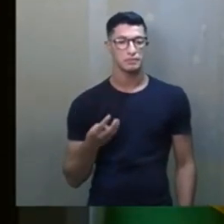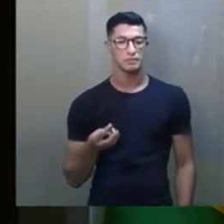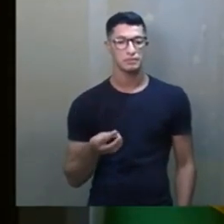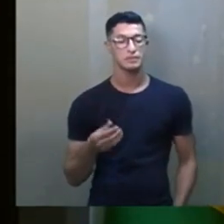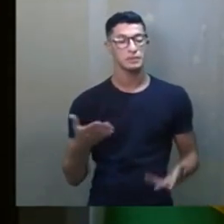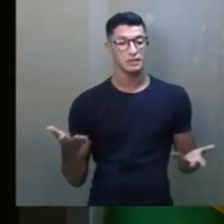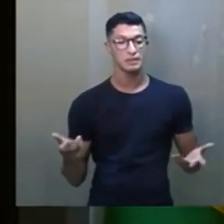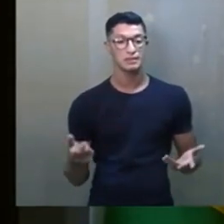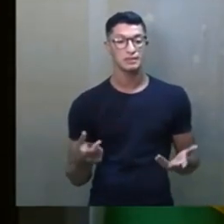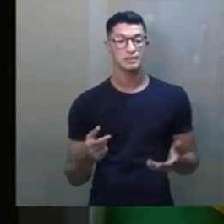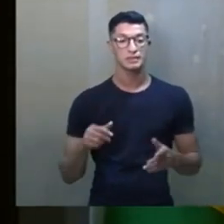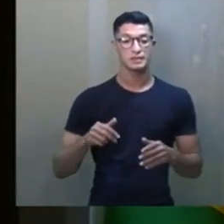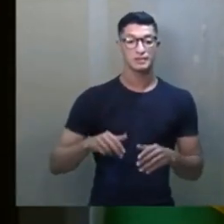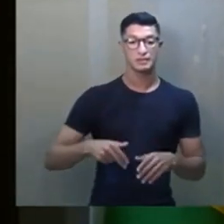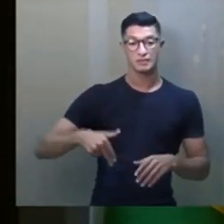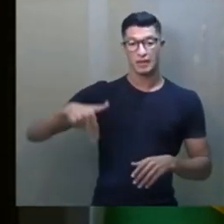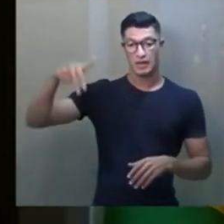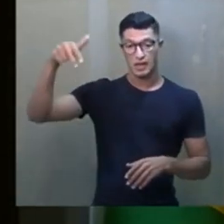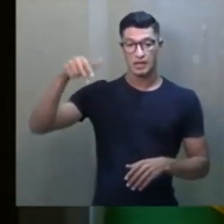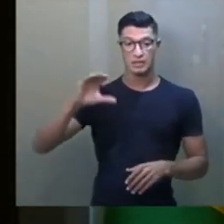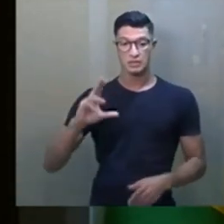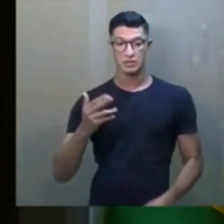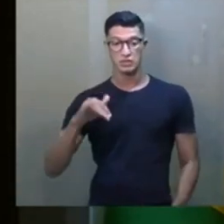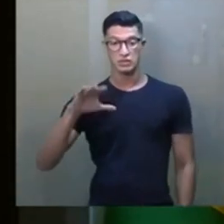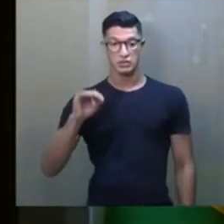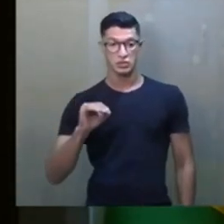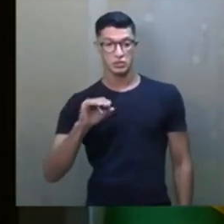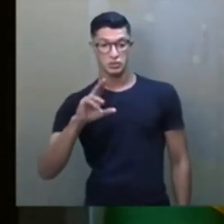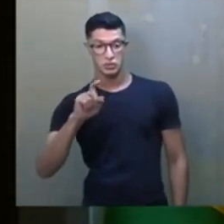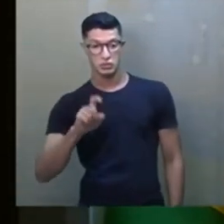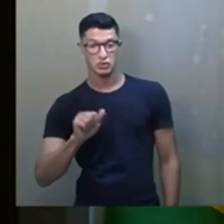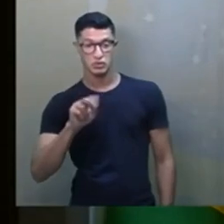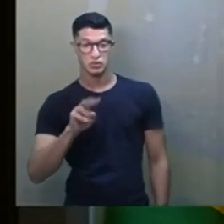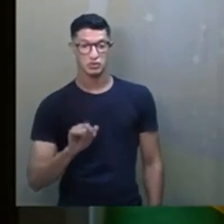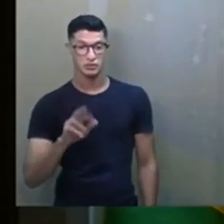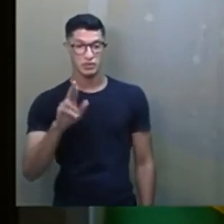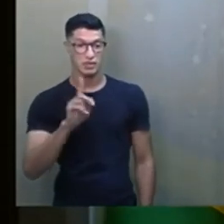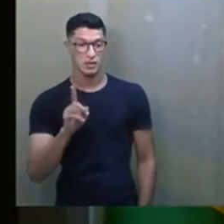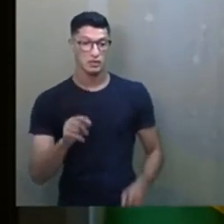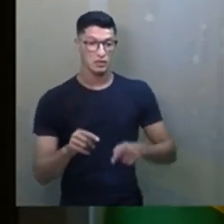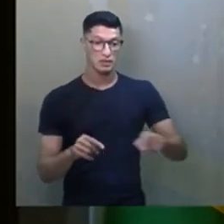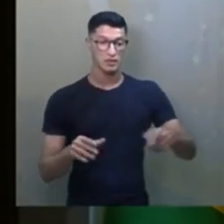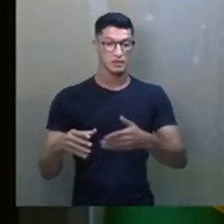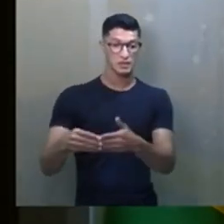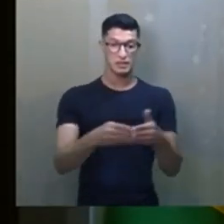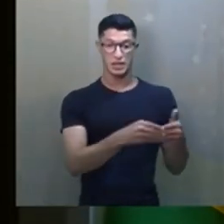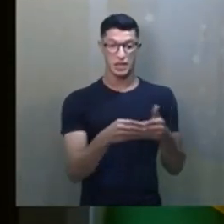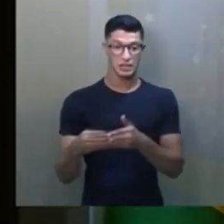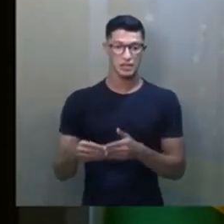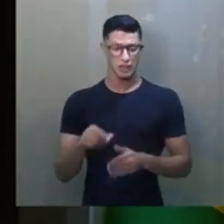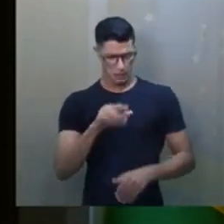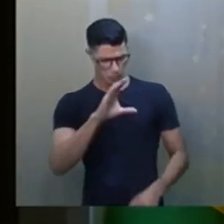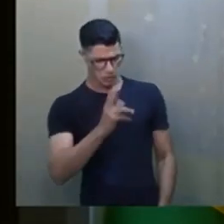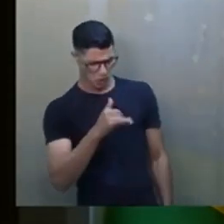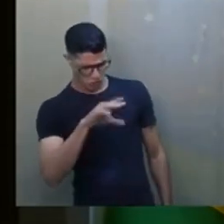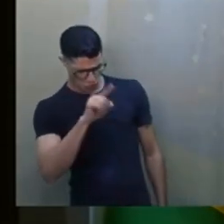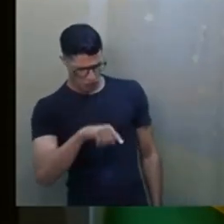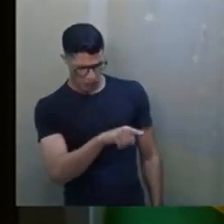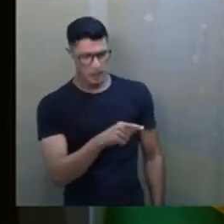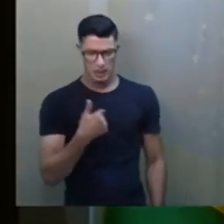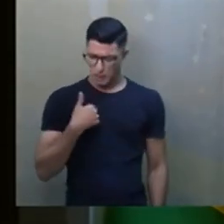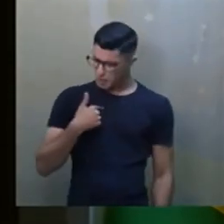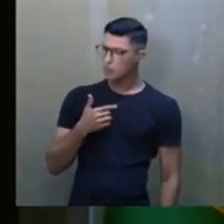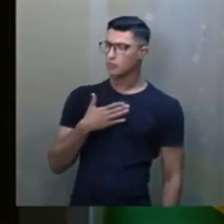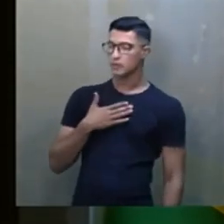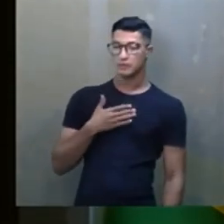E aí, ele sobe, o senhor é Chico Xavier? Não, não sou eu. Aí, trazem o Chico, o senhor é Chico Xavier? Sim, sou